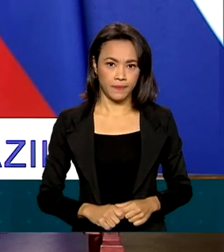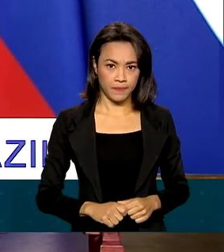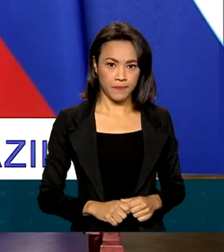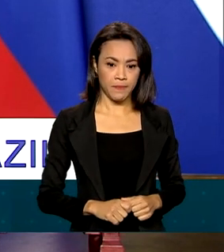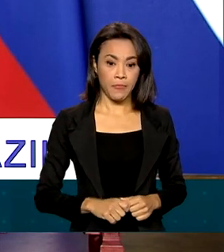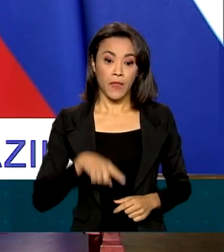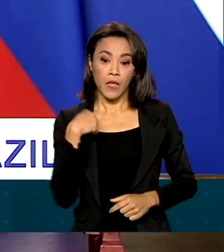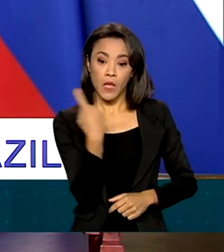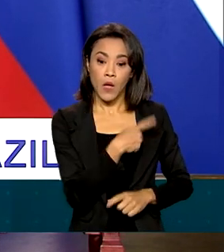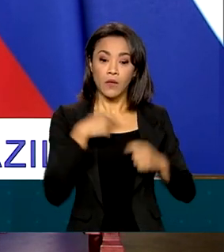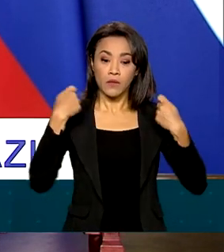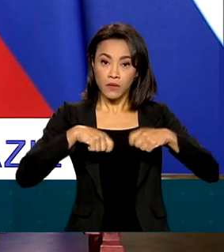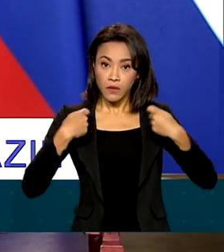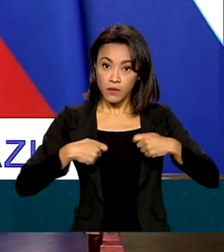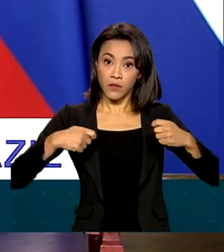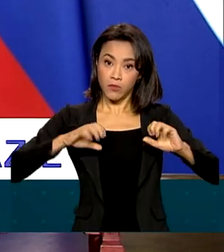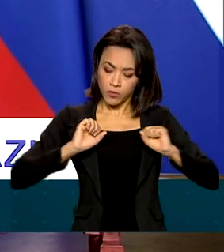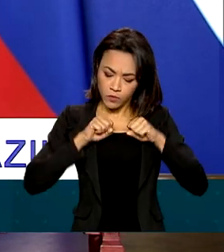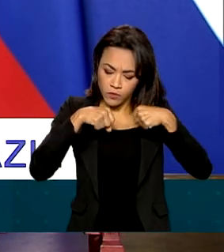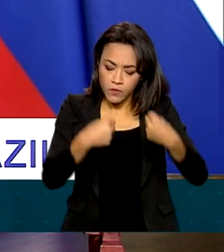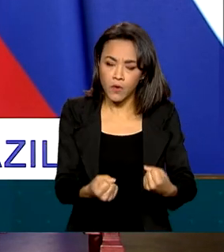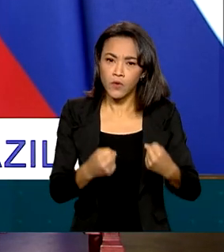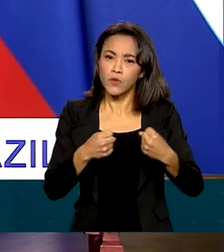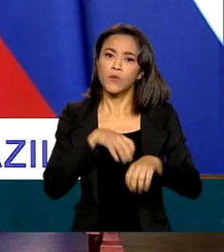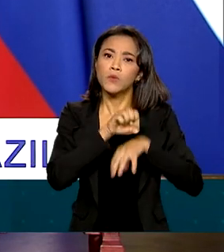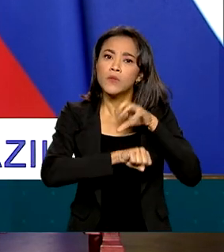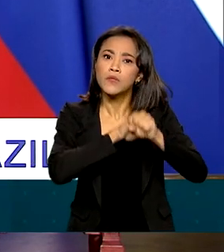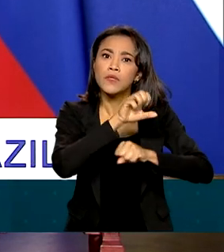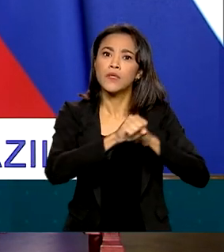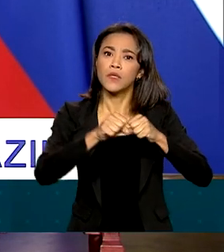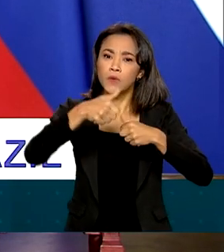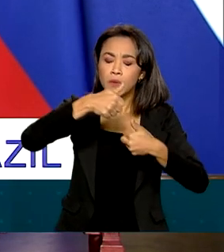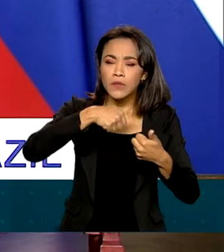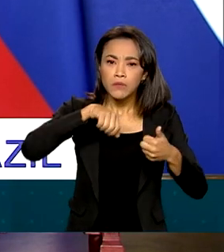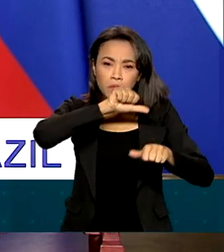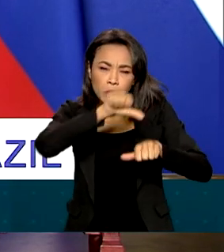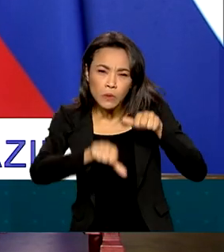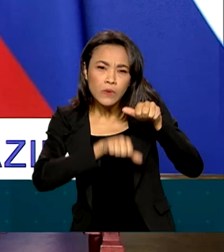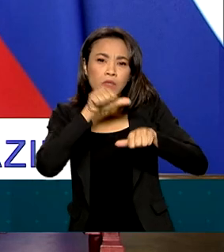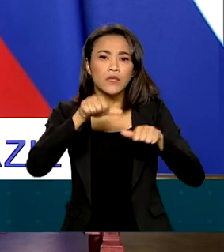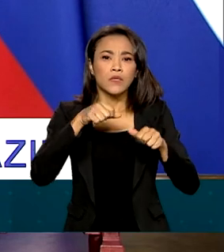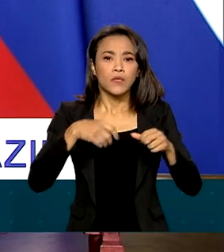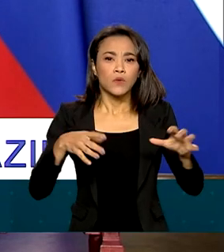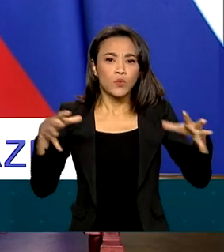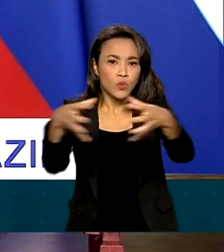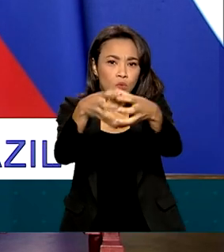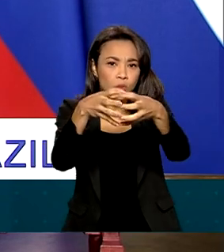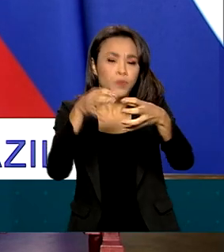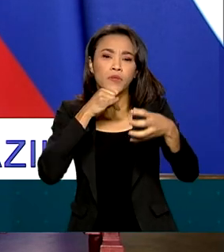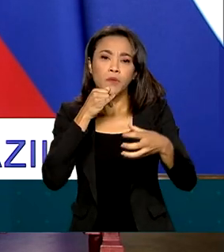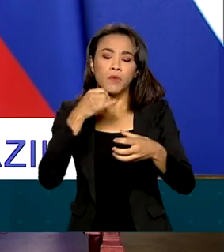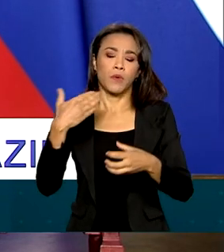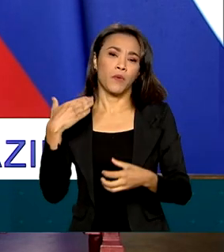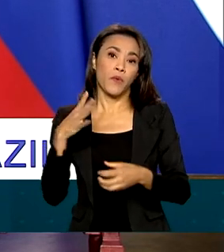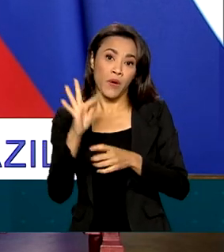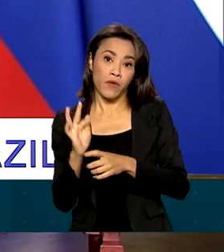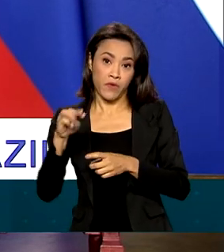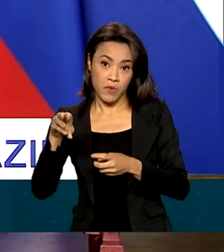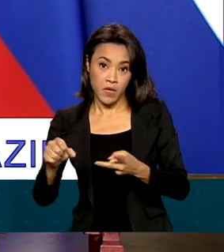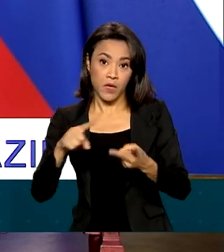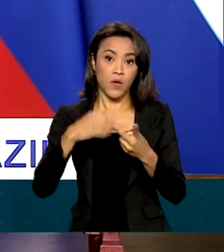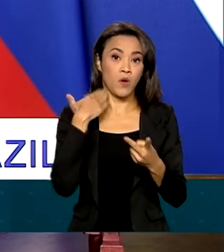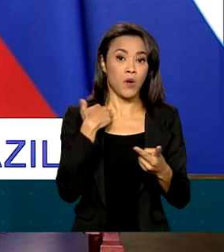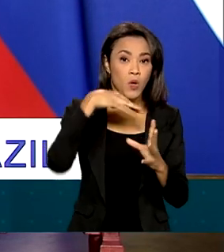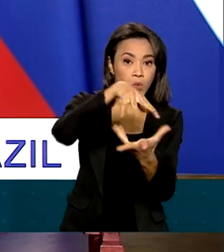esforços em busca da reforma das organizações internacionais, como o Banco Mundial, o FMI